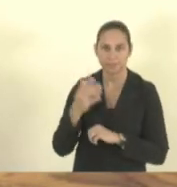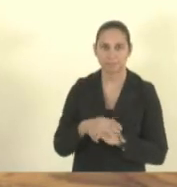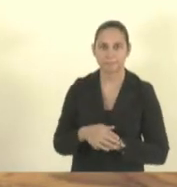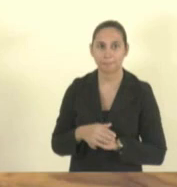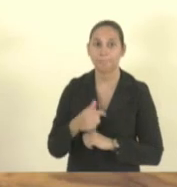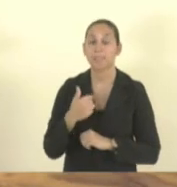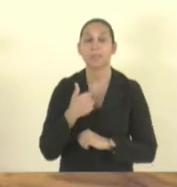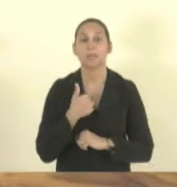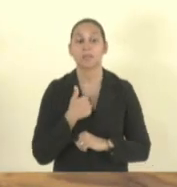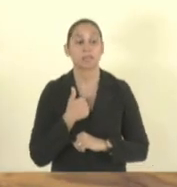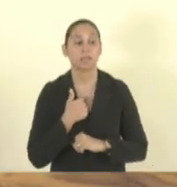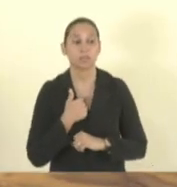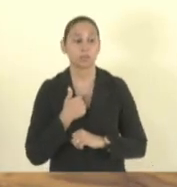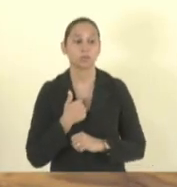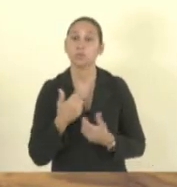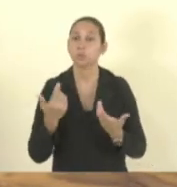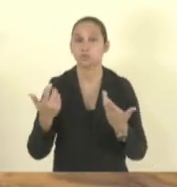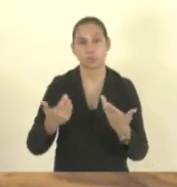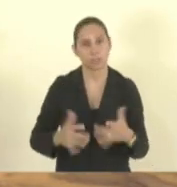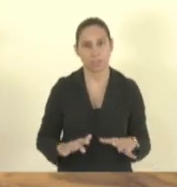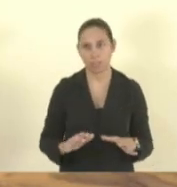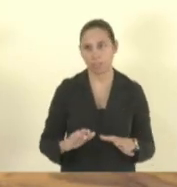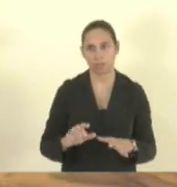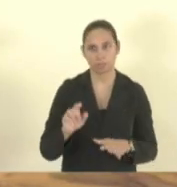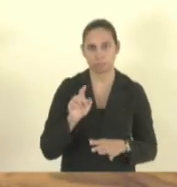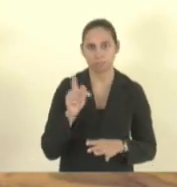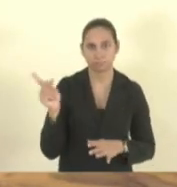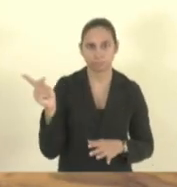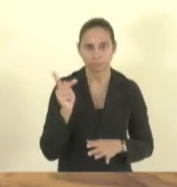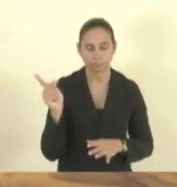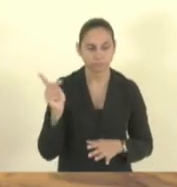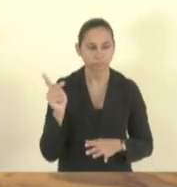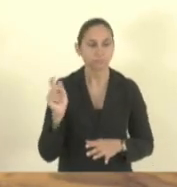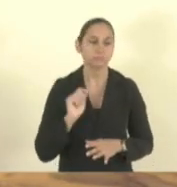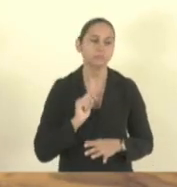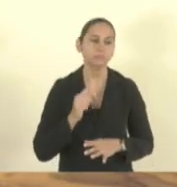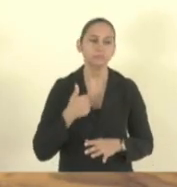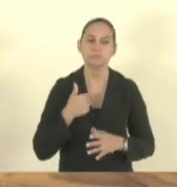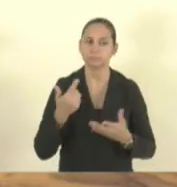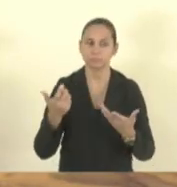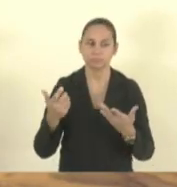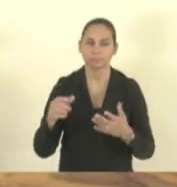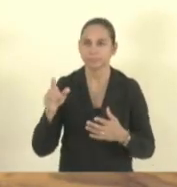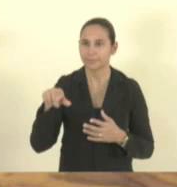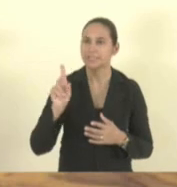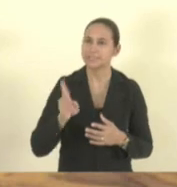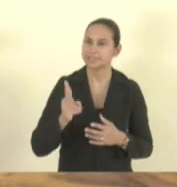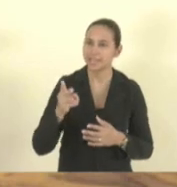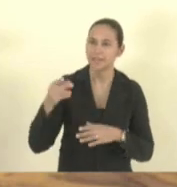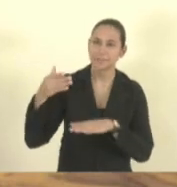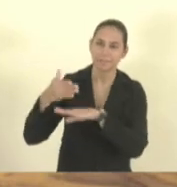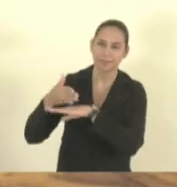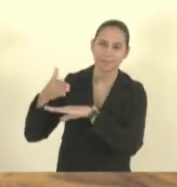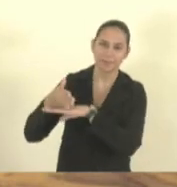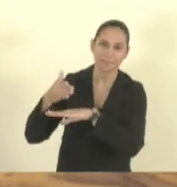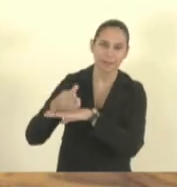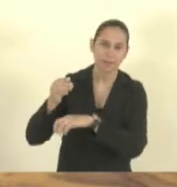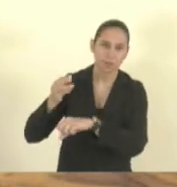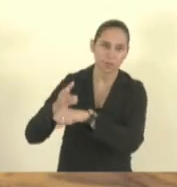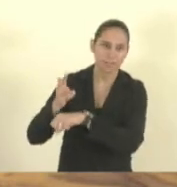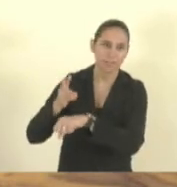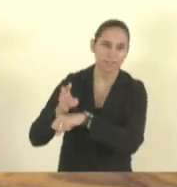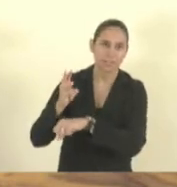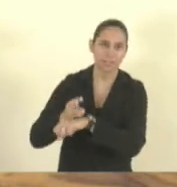Gandini nem doutora Maria Cristina que sempre nos ouviu sempre tivemos acesso era só mandar um whatsapp né